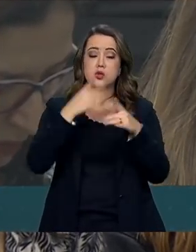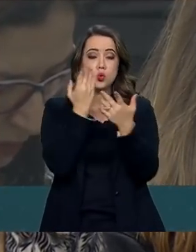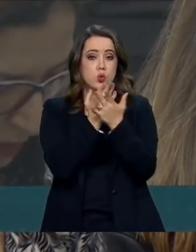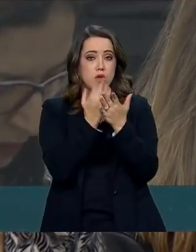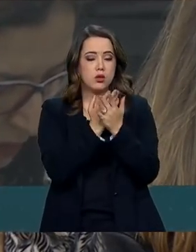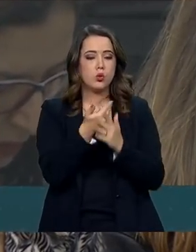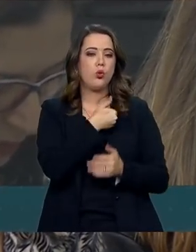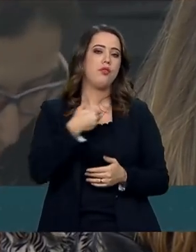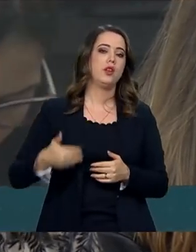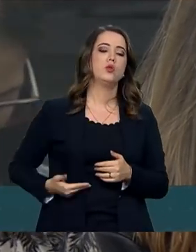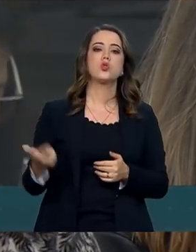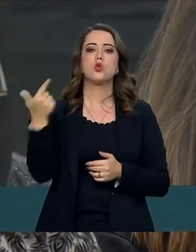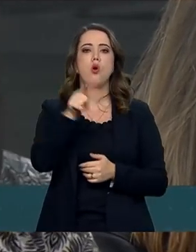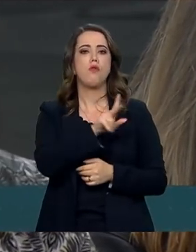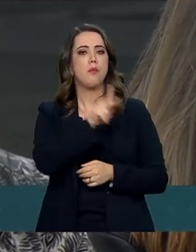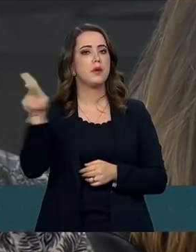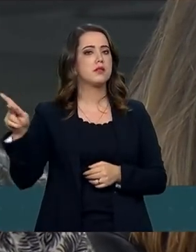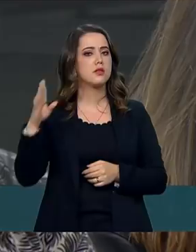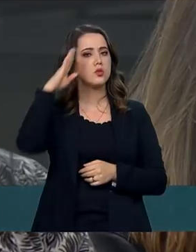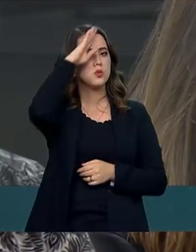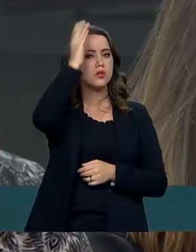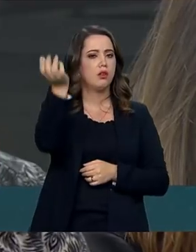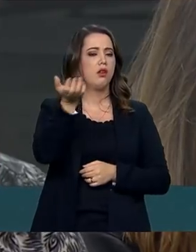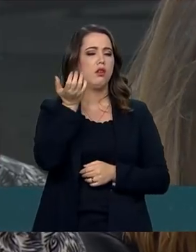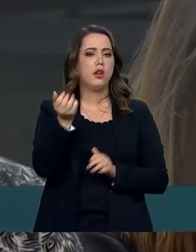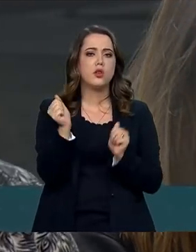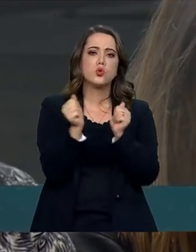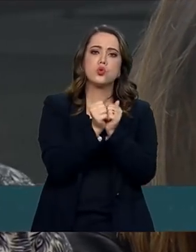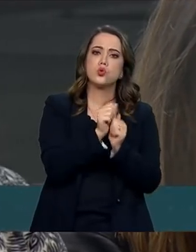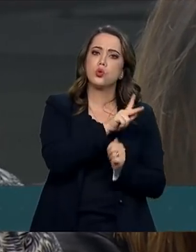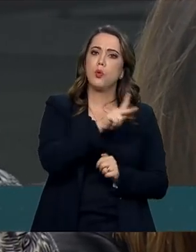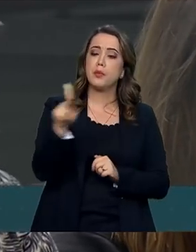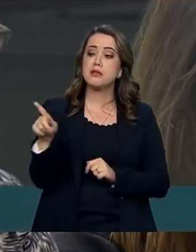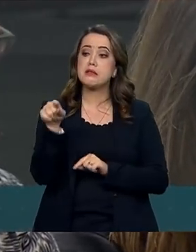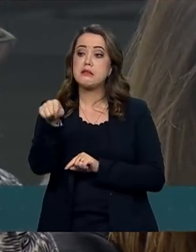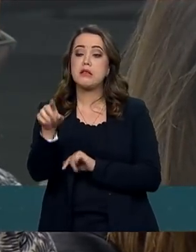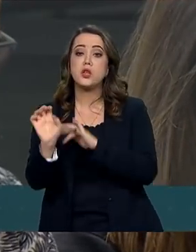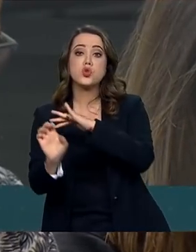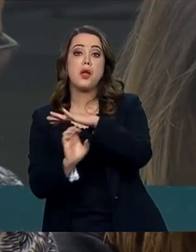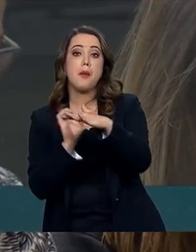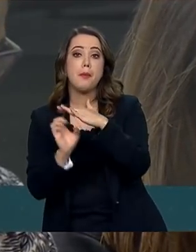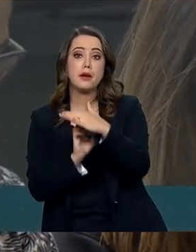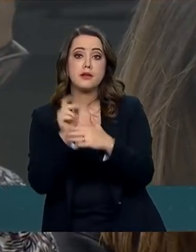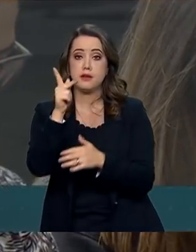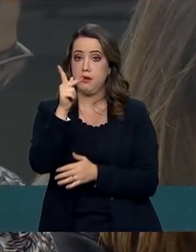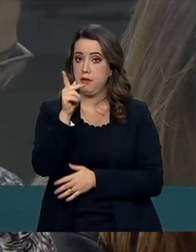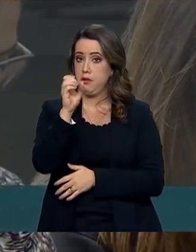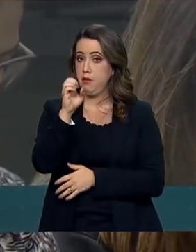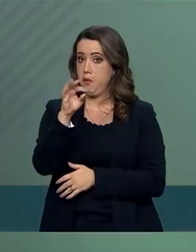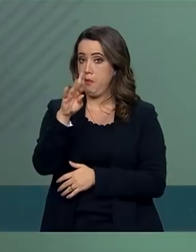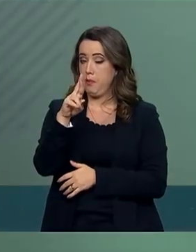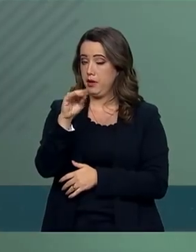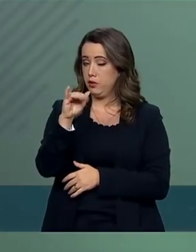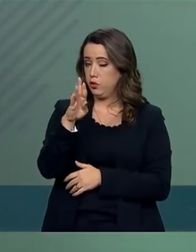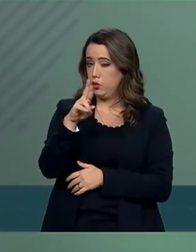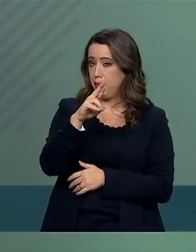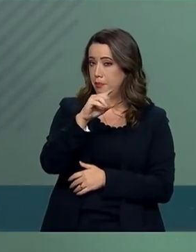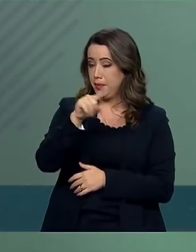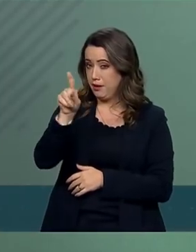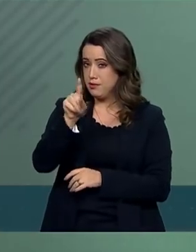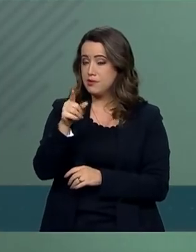no governo novamente. O presidente pretende caminhar isso junto com o presidente da Petrobras, uma revisão desse modelo? Não, o presidente